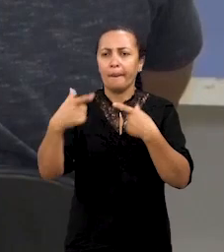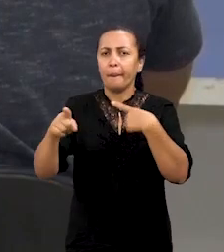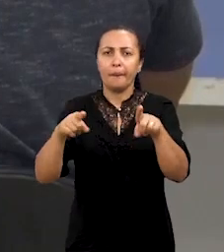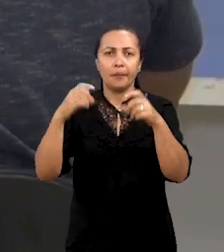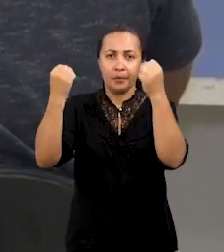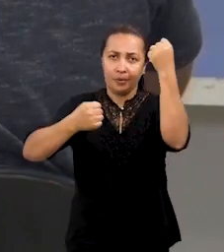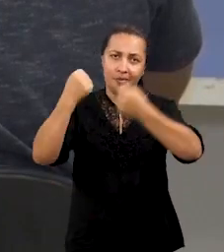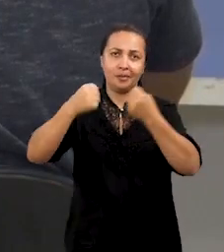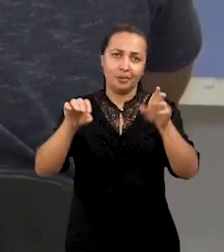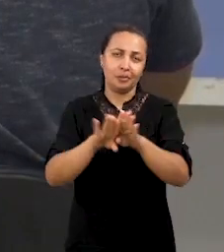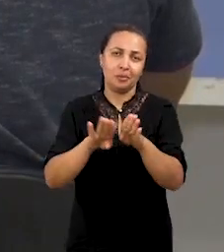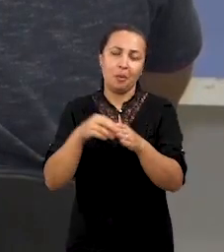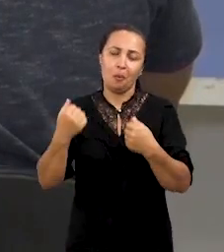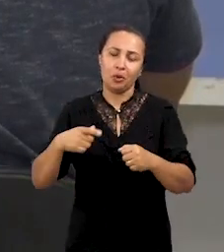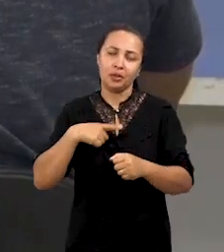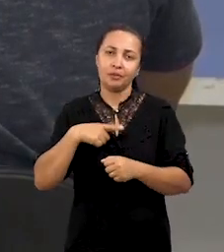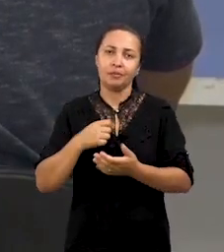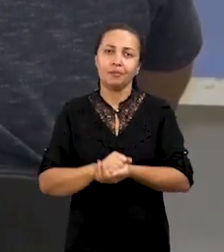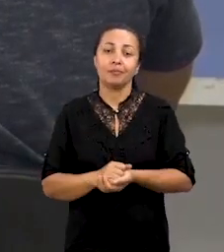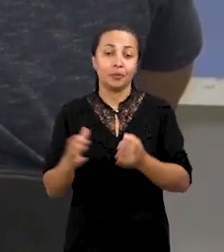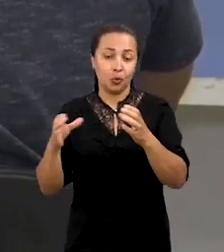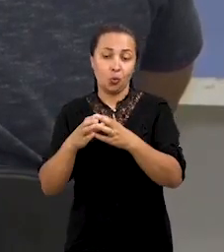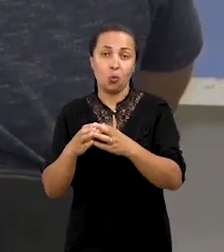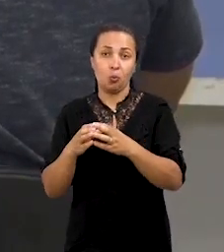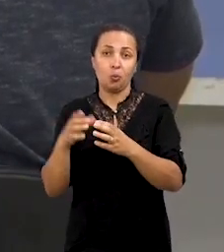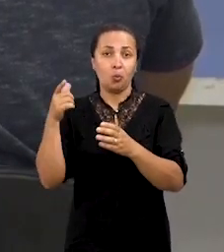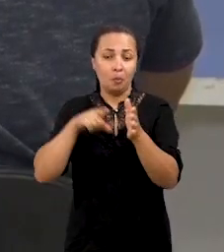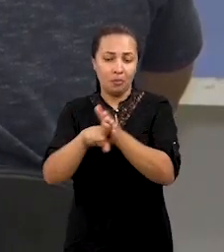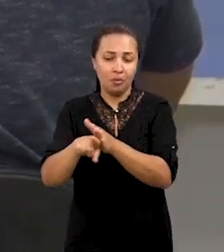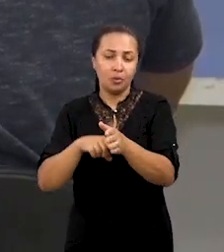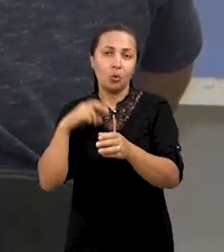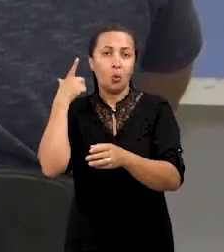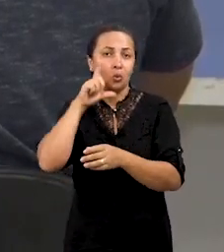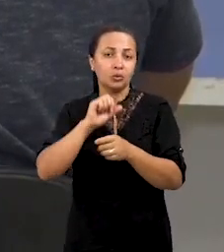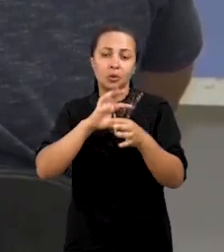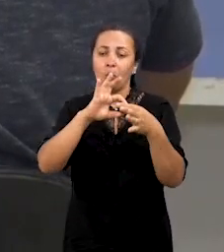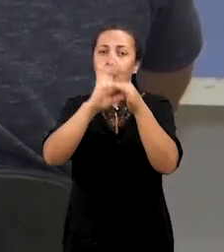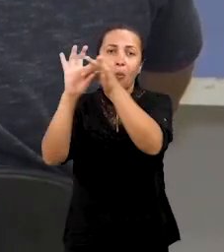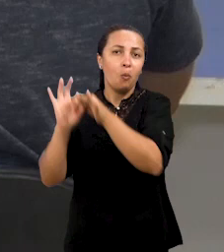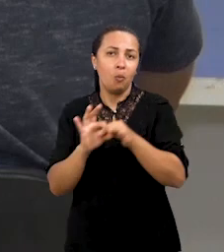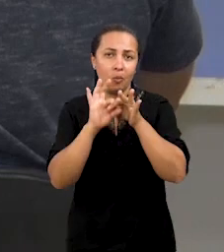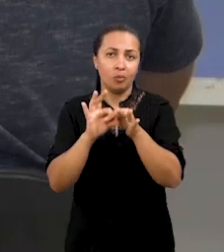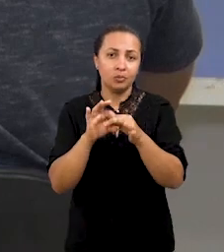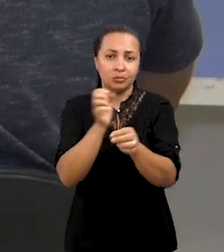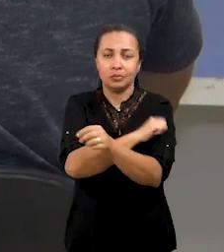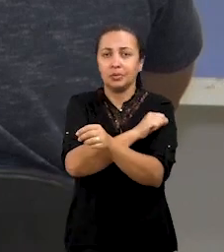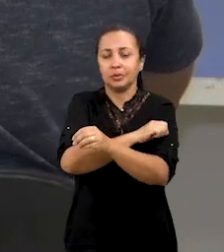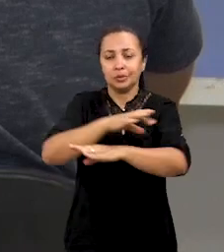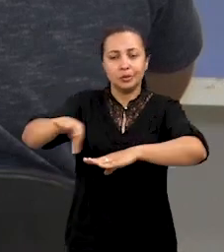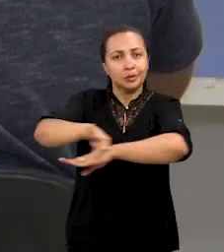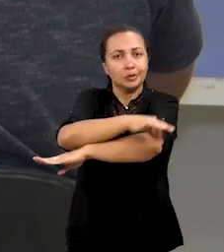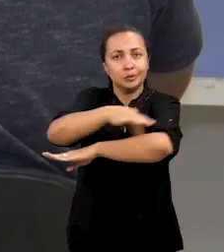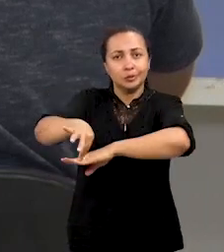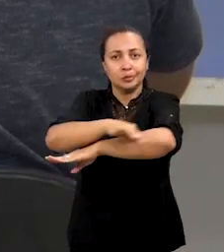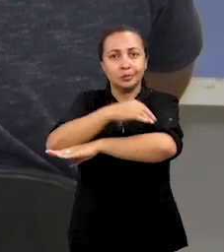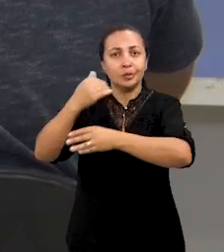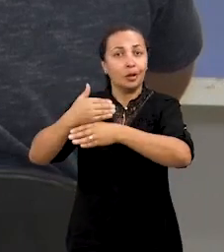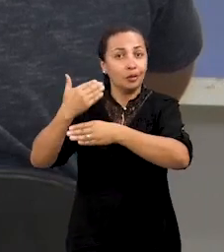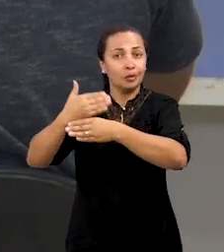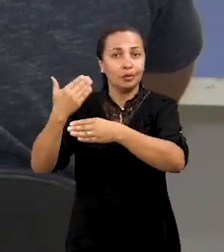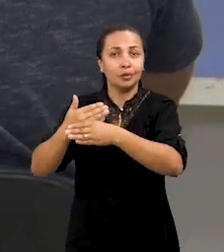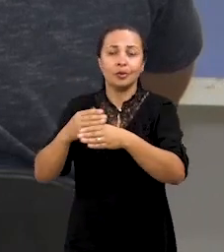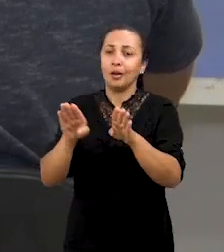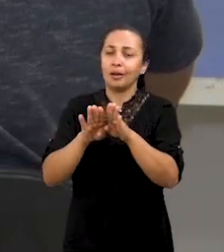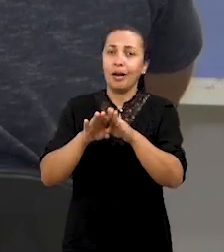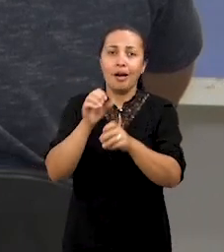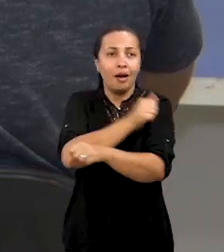O interessante também é que o nosso grupo de pesquisa conseguiu unir expertise diferentes com alunos da engenharia civil, alunos da computação,